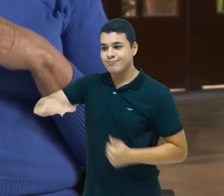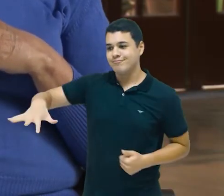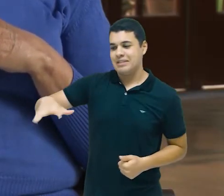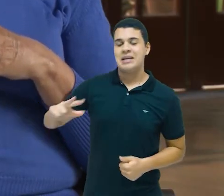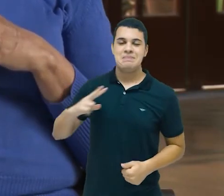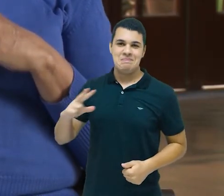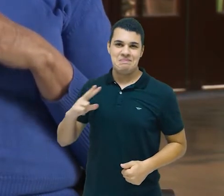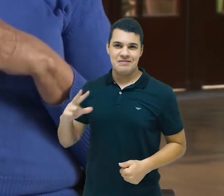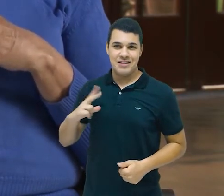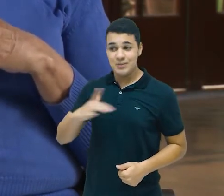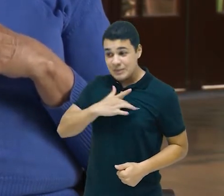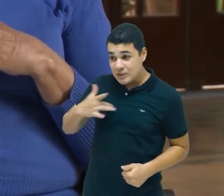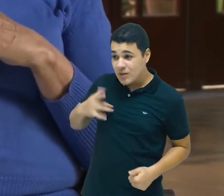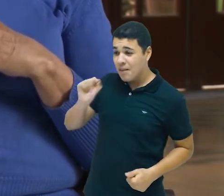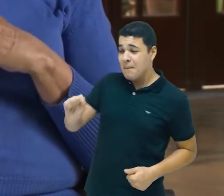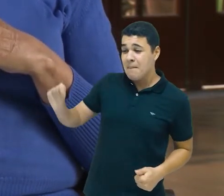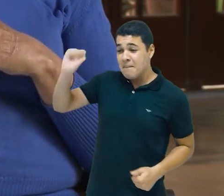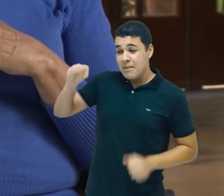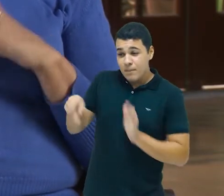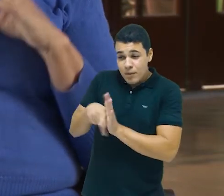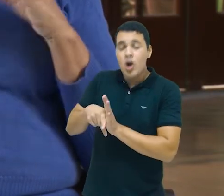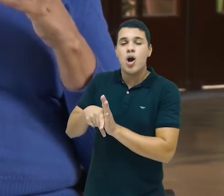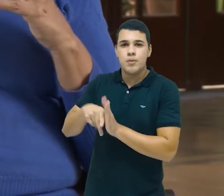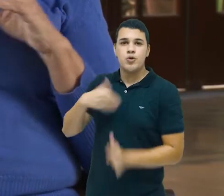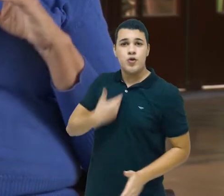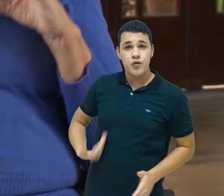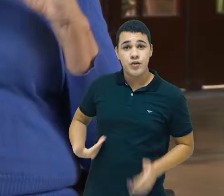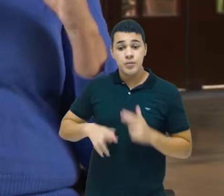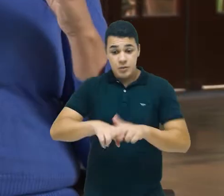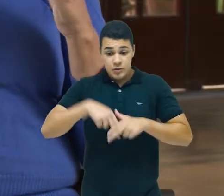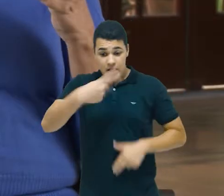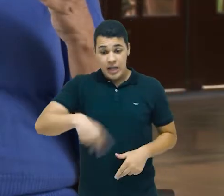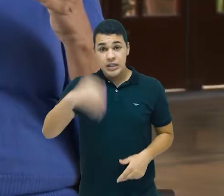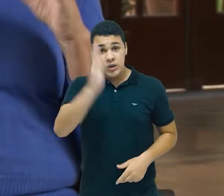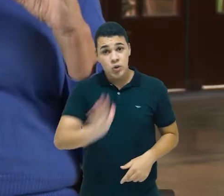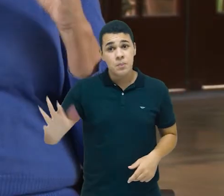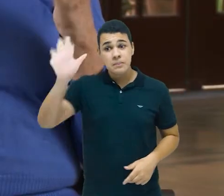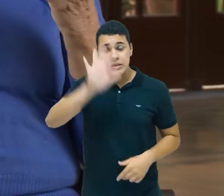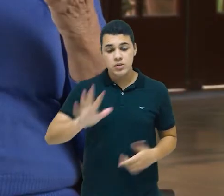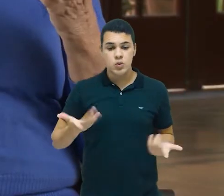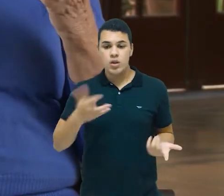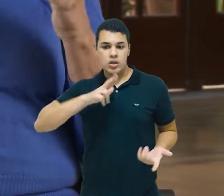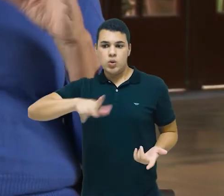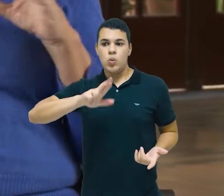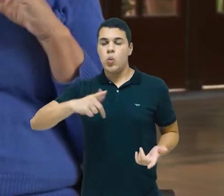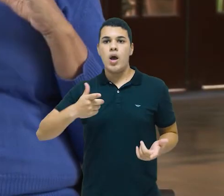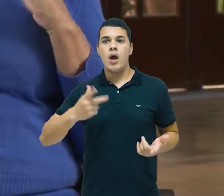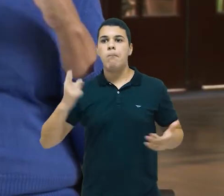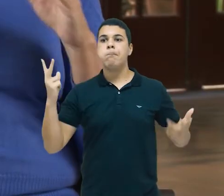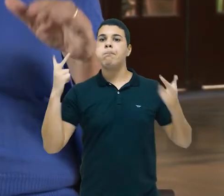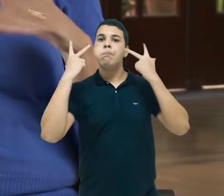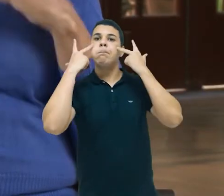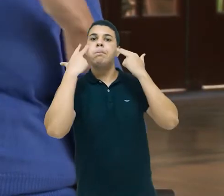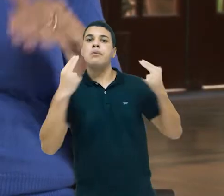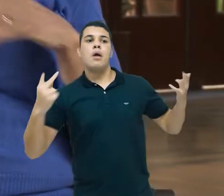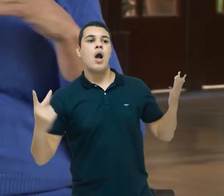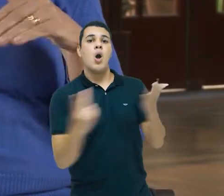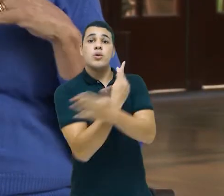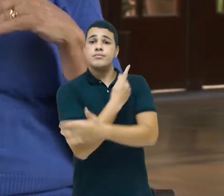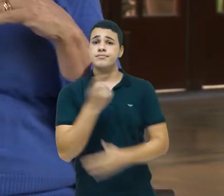privado. Então, esse setor privado no Brasil, ele não cresceu naturalmente, é um mercado